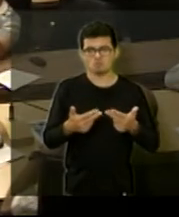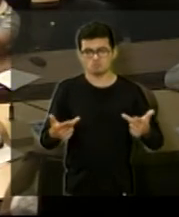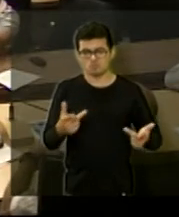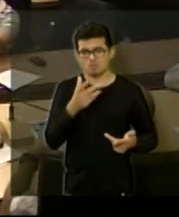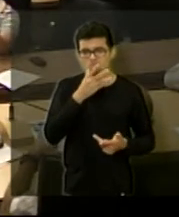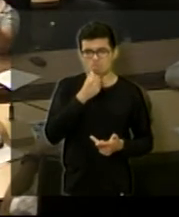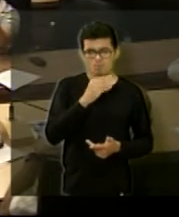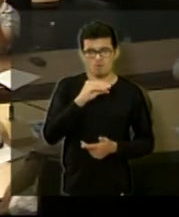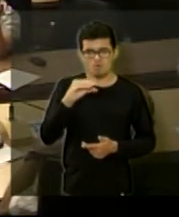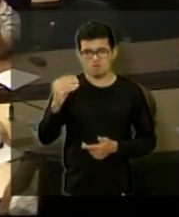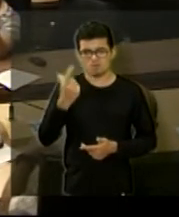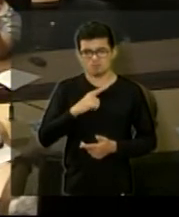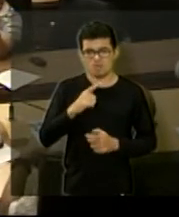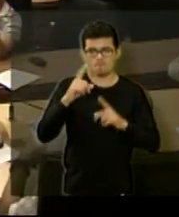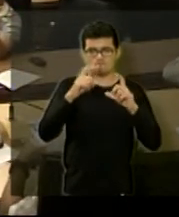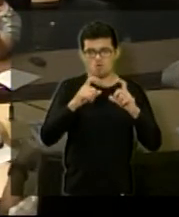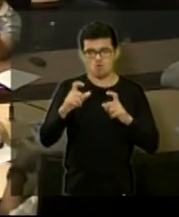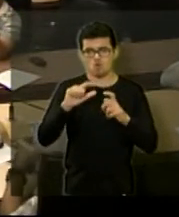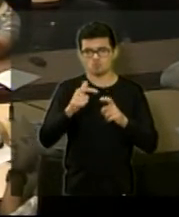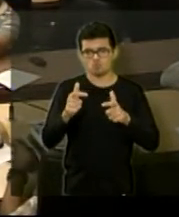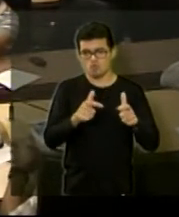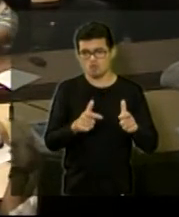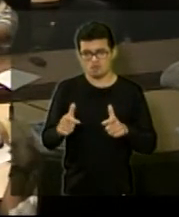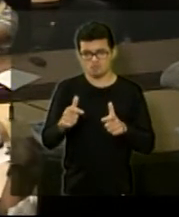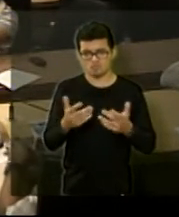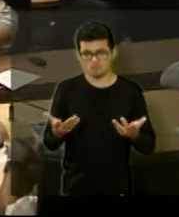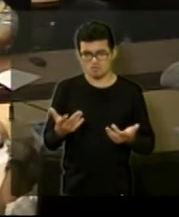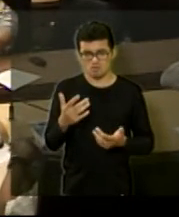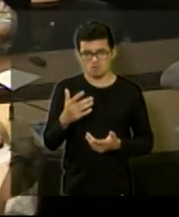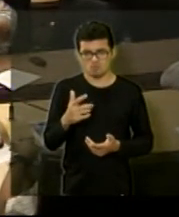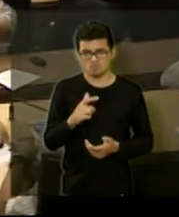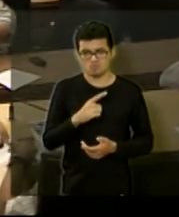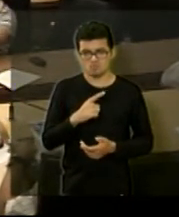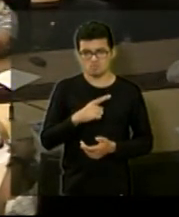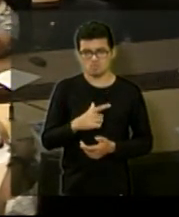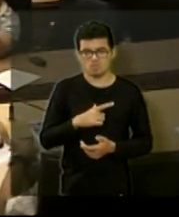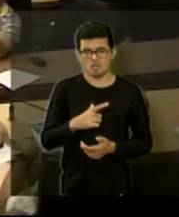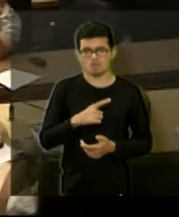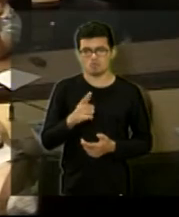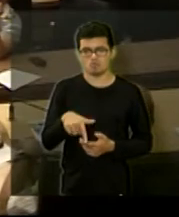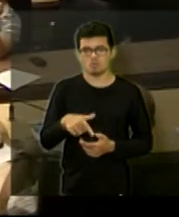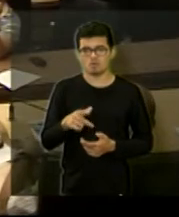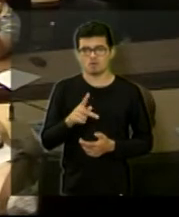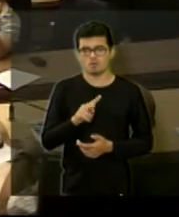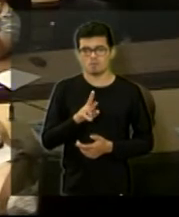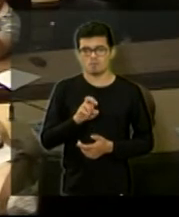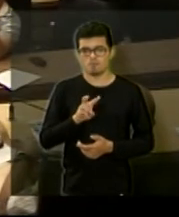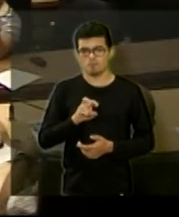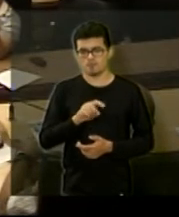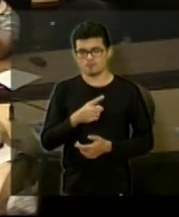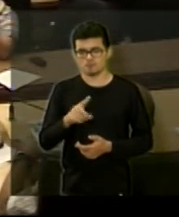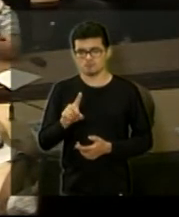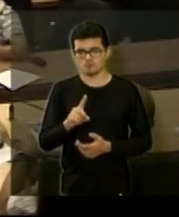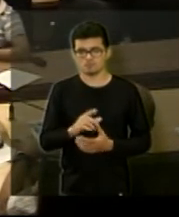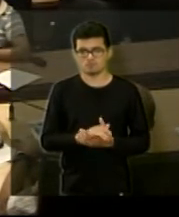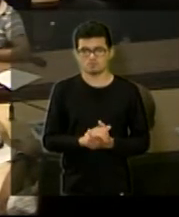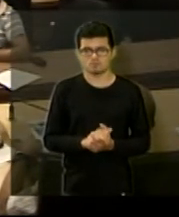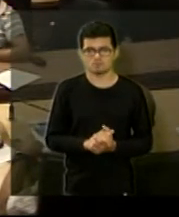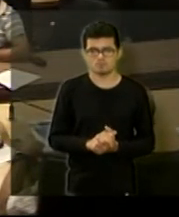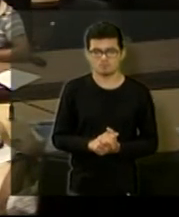de repente por foto localização coisas do tipo se há uma previsão para esse tipo de prevenção